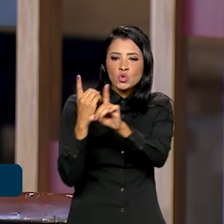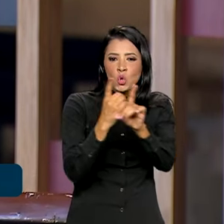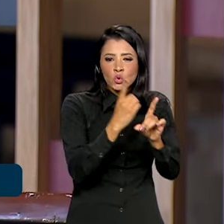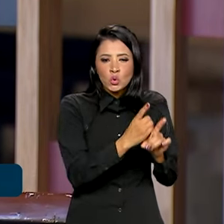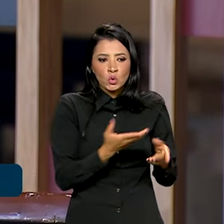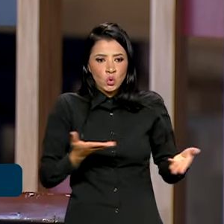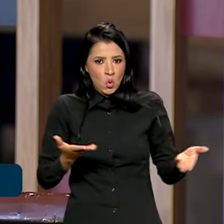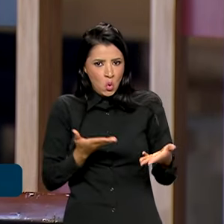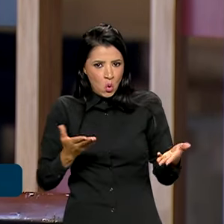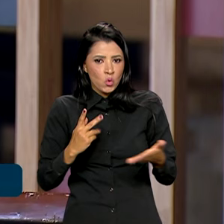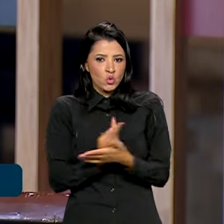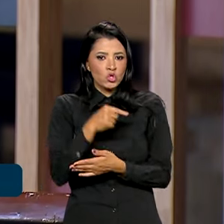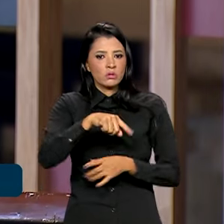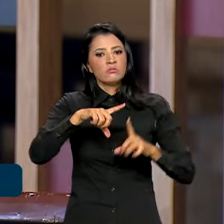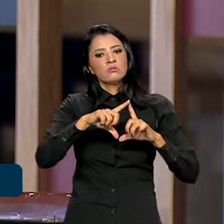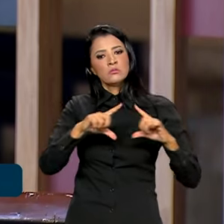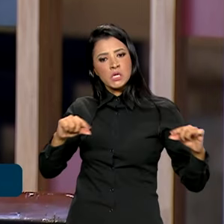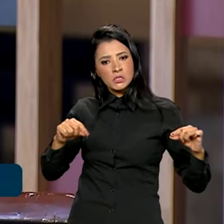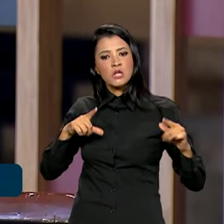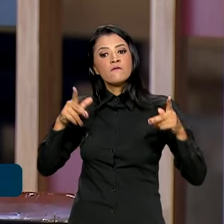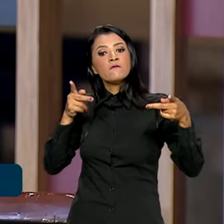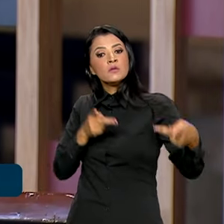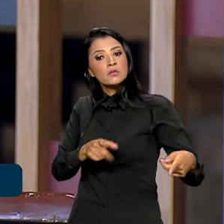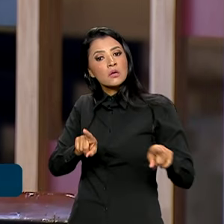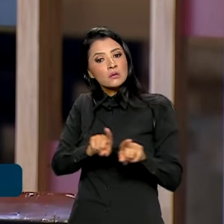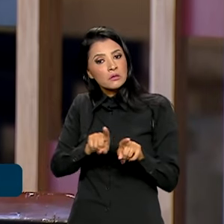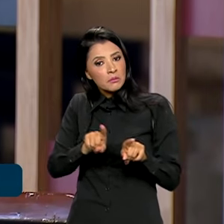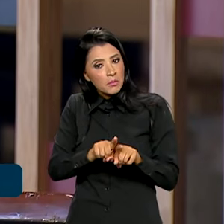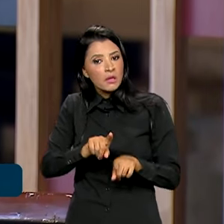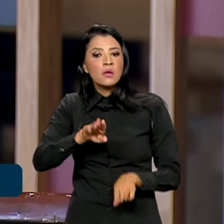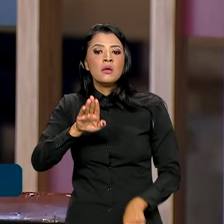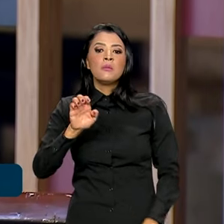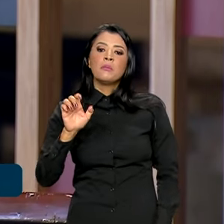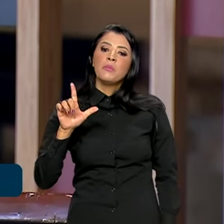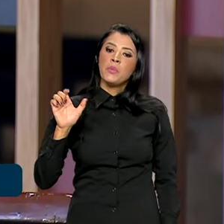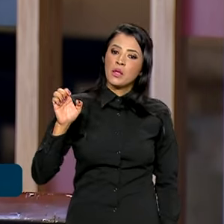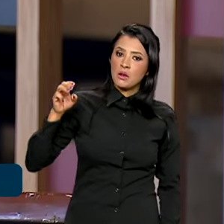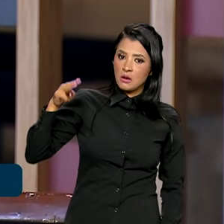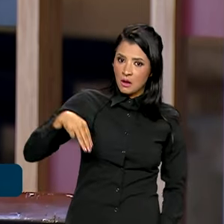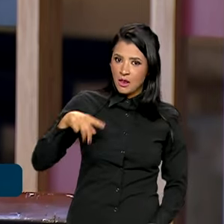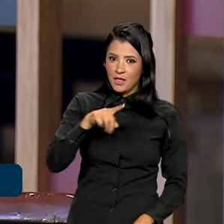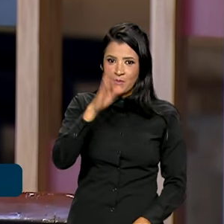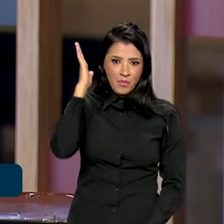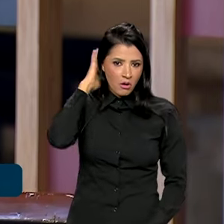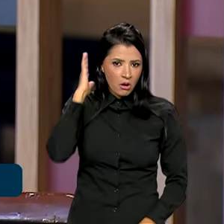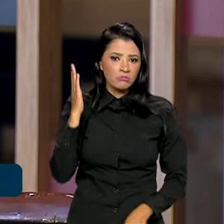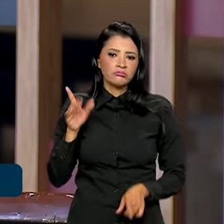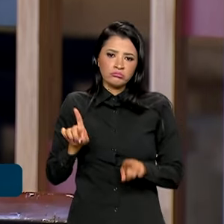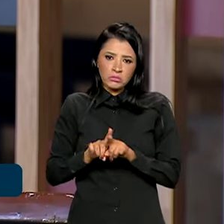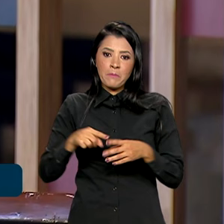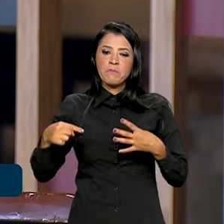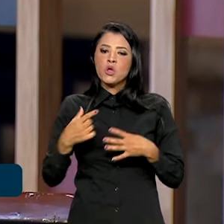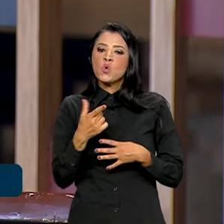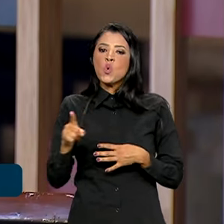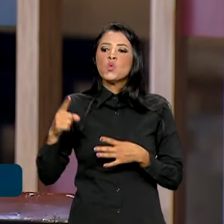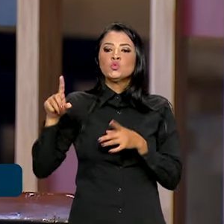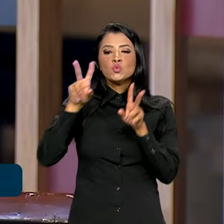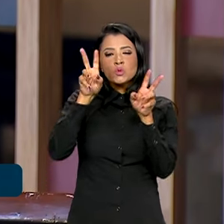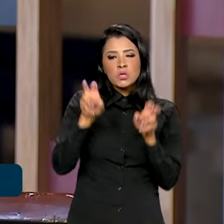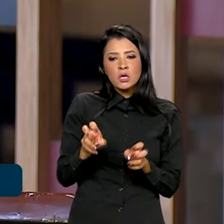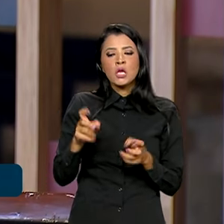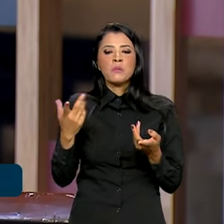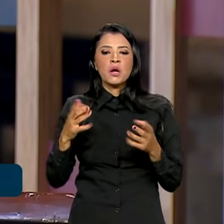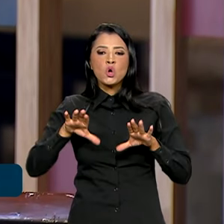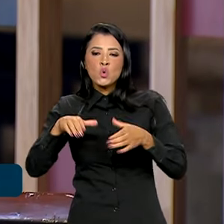hoje em Brasília e visitará também Belém. Discutimos também a questão da cúpula da Amazônia,